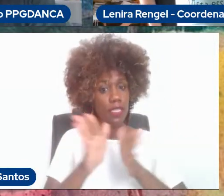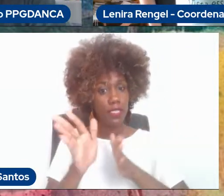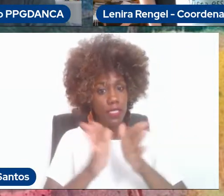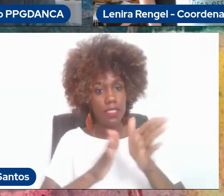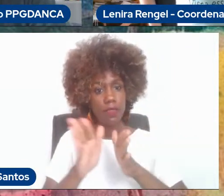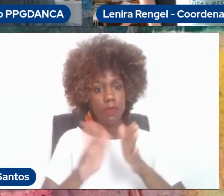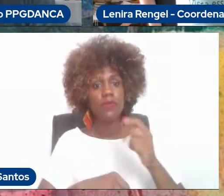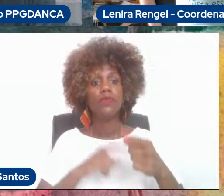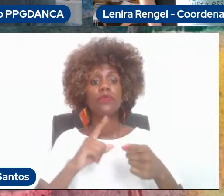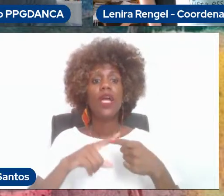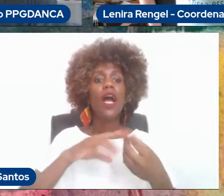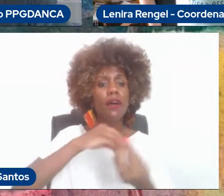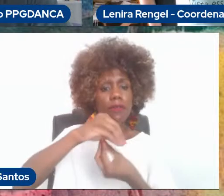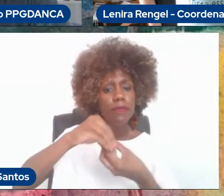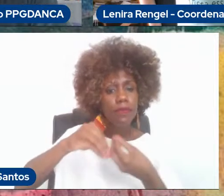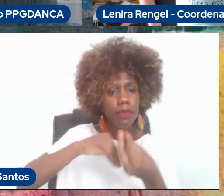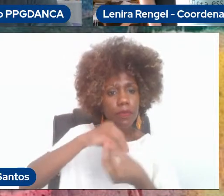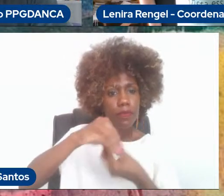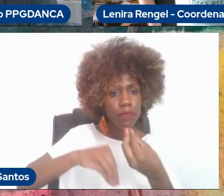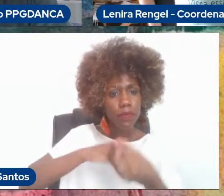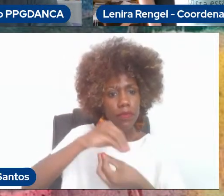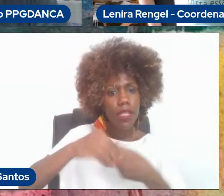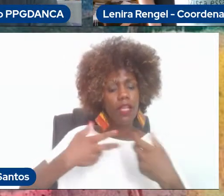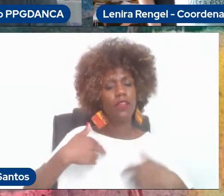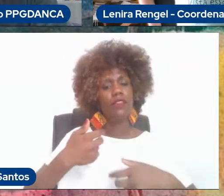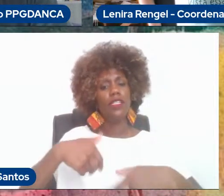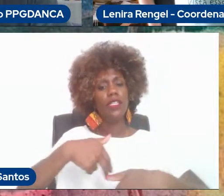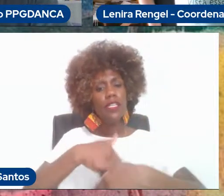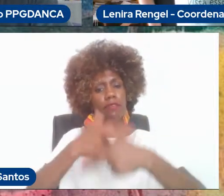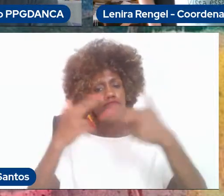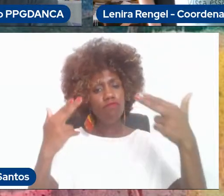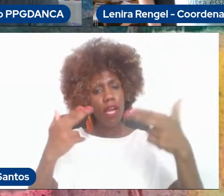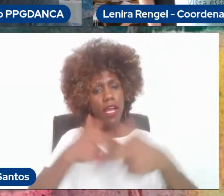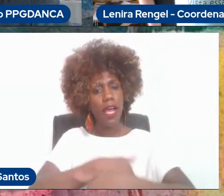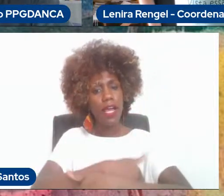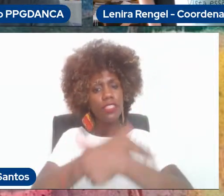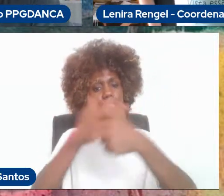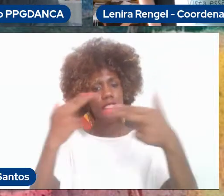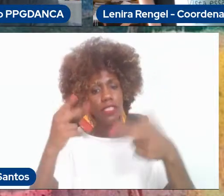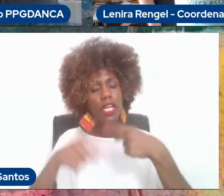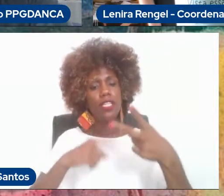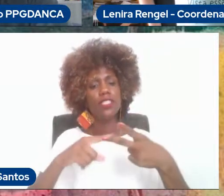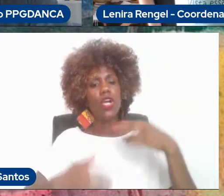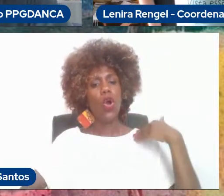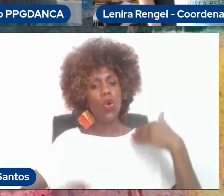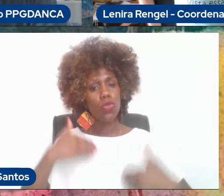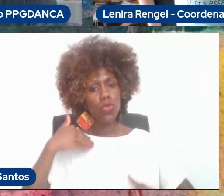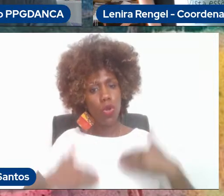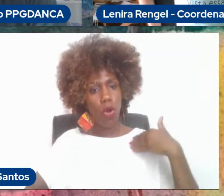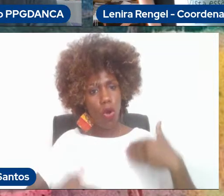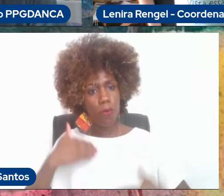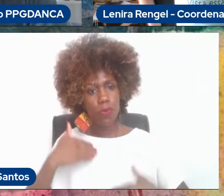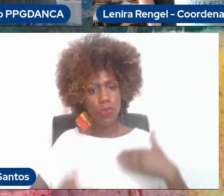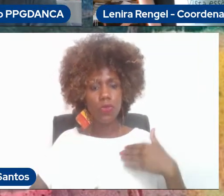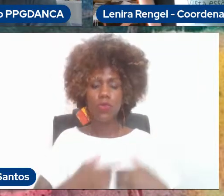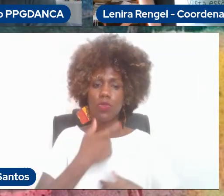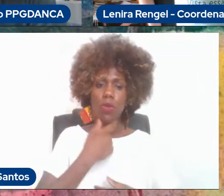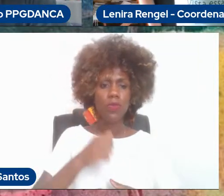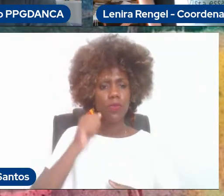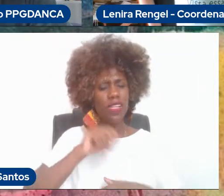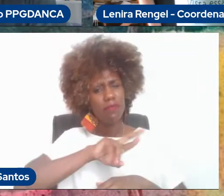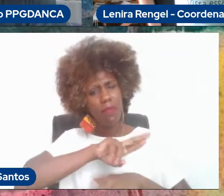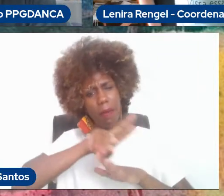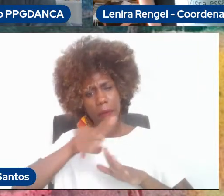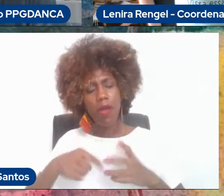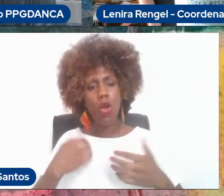hibridismos, mestiçagens e etnicidades, as cognições, os corpes, as corpas, os corpos e as ações